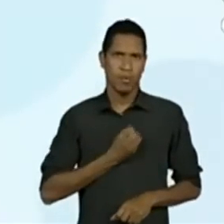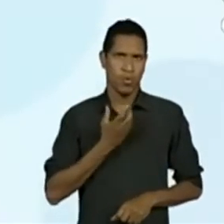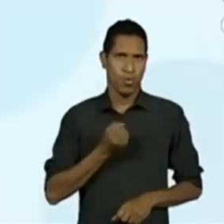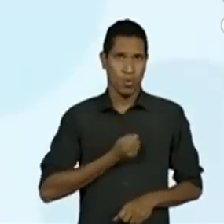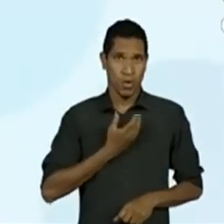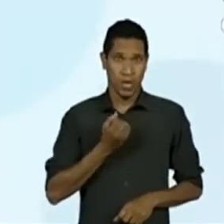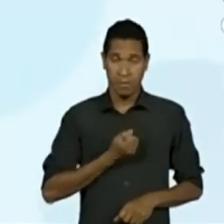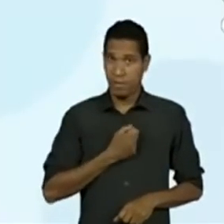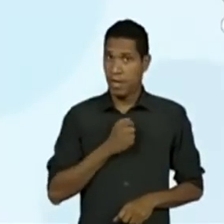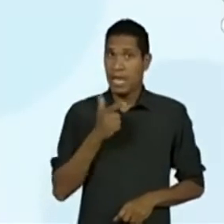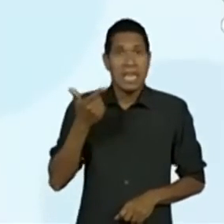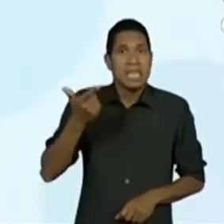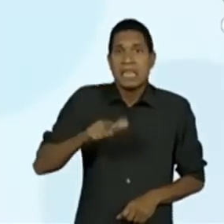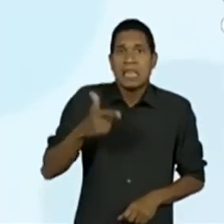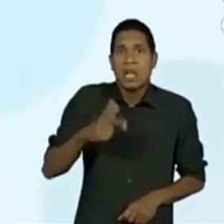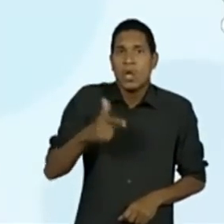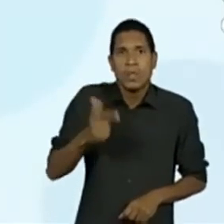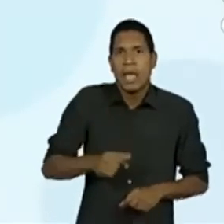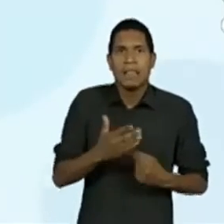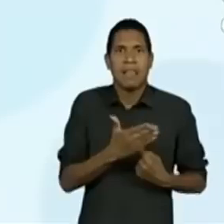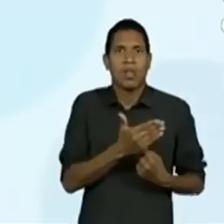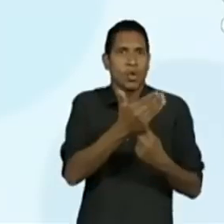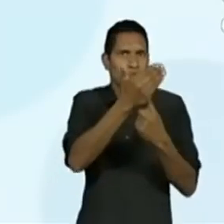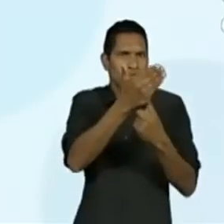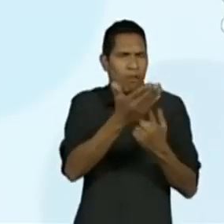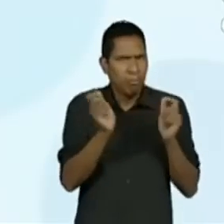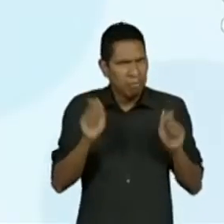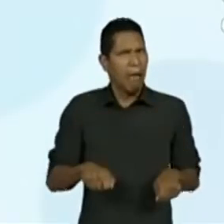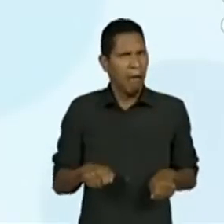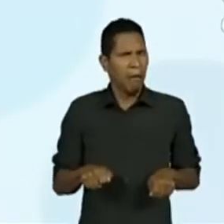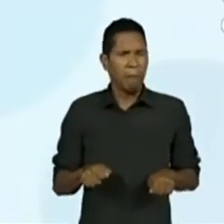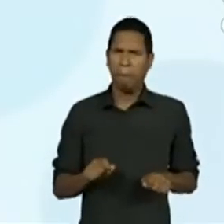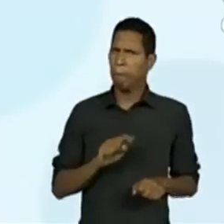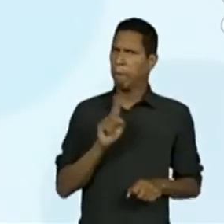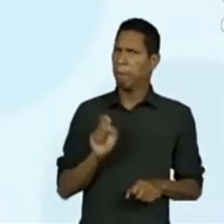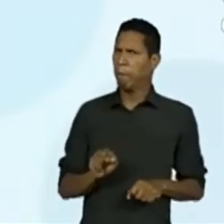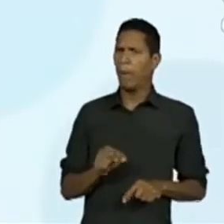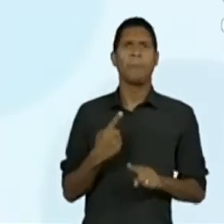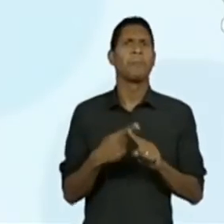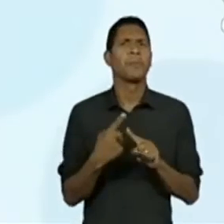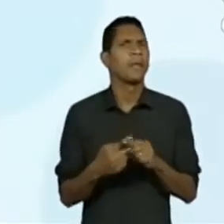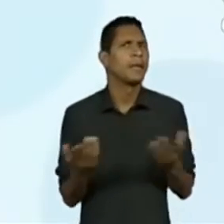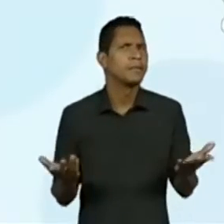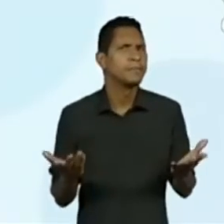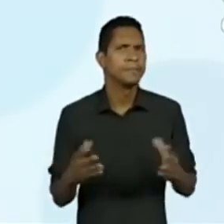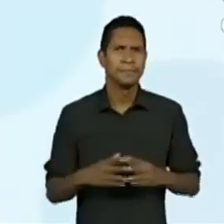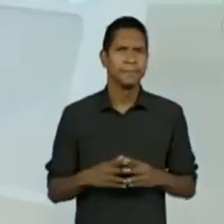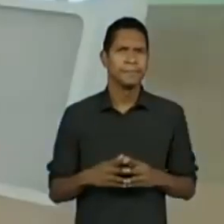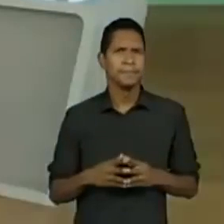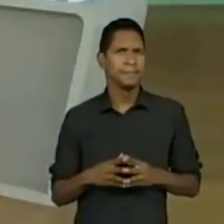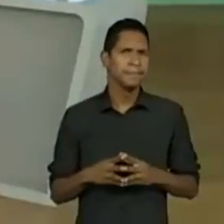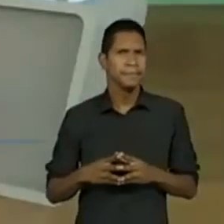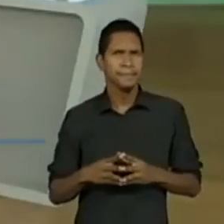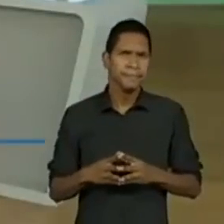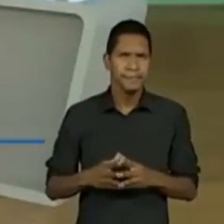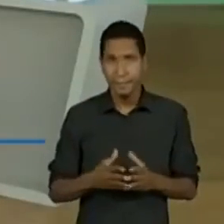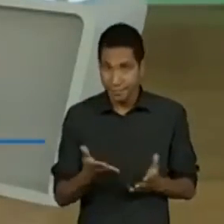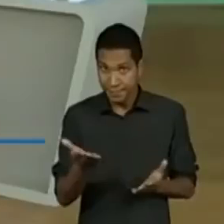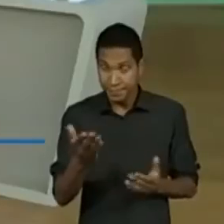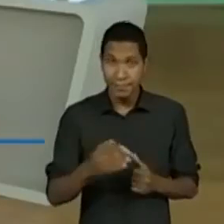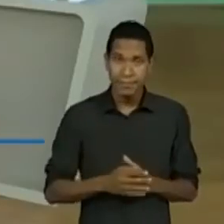sem recursos tecnológicos? Por quê? Quero saber de vocês.